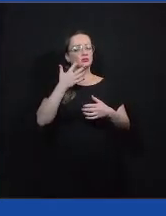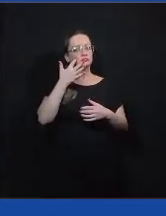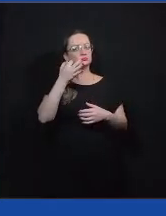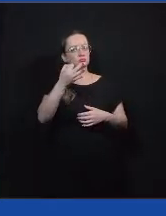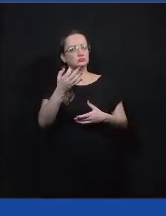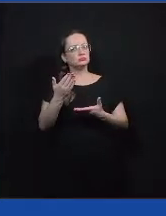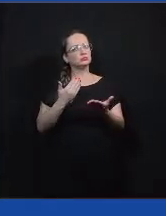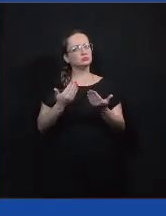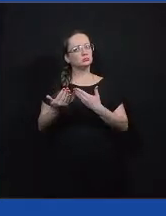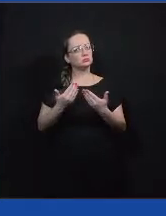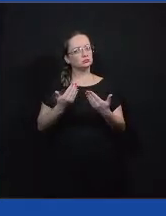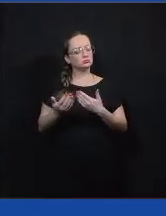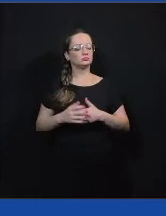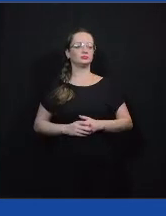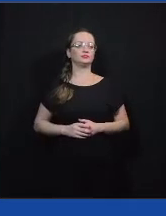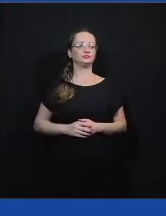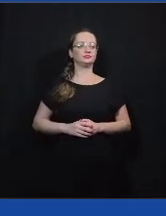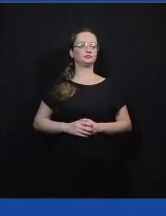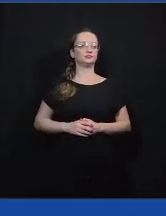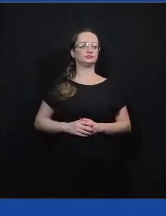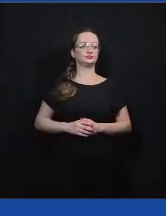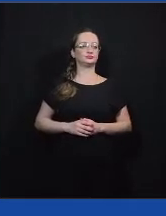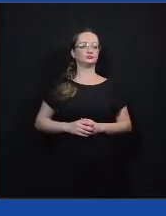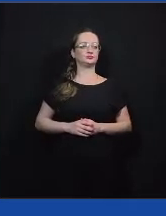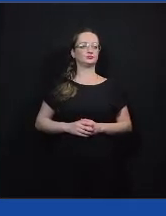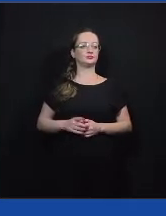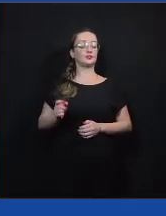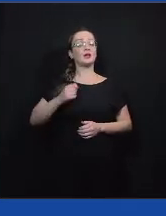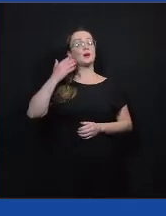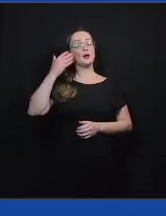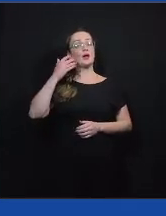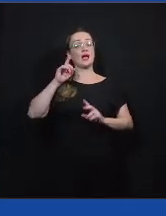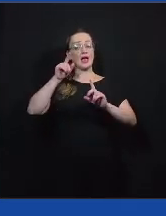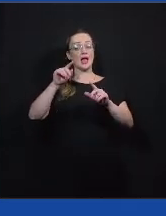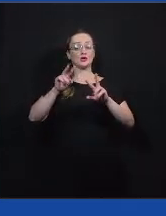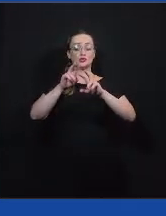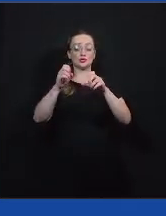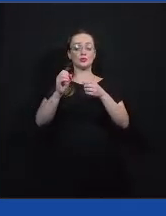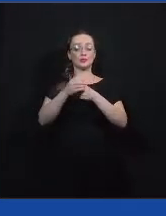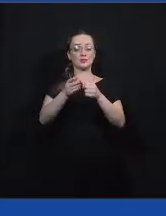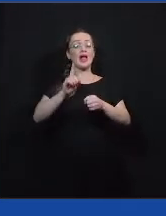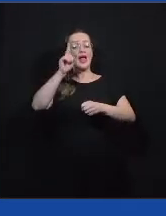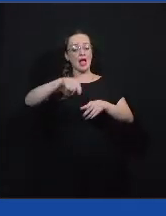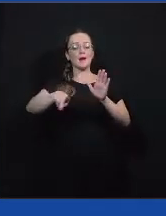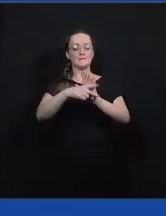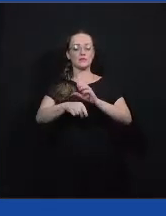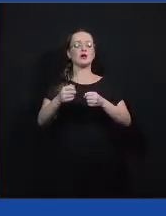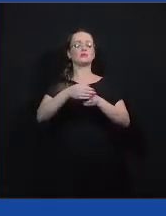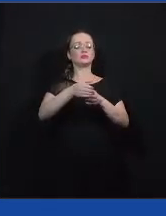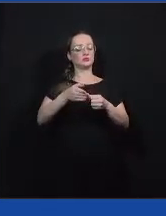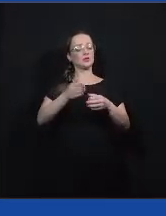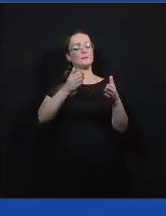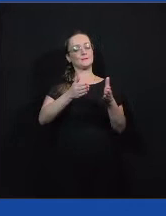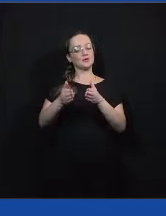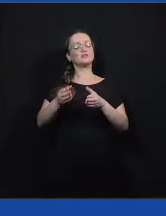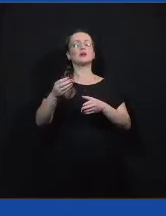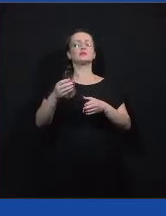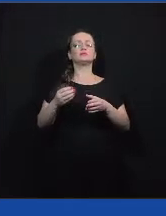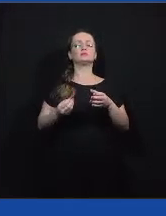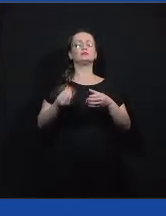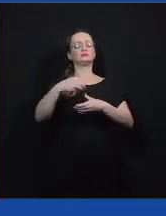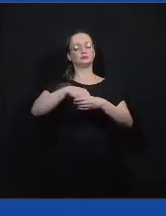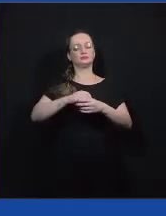não só fortalece a democracia, isso é democracia, né? Isso um processo democrático, né? Então, isso pra mim é fundamental.